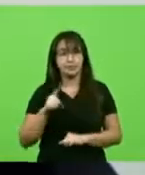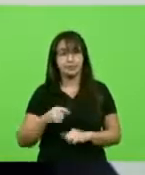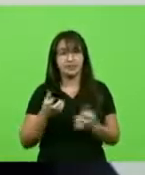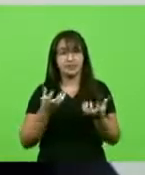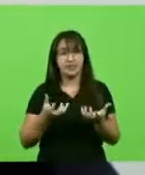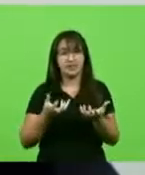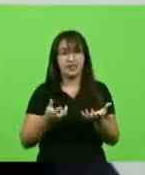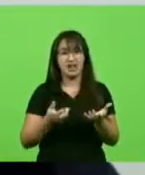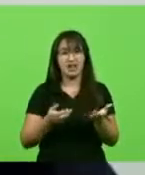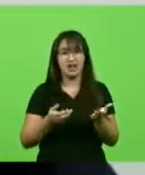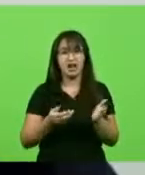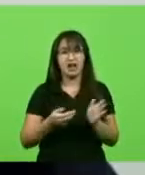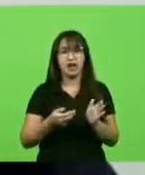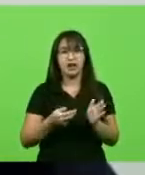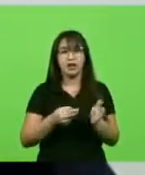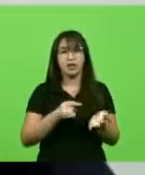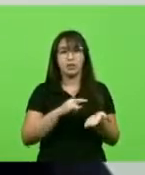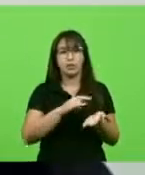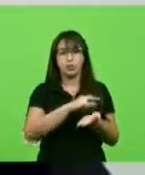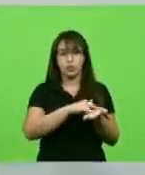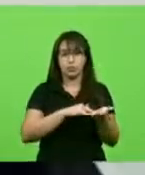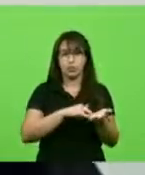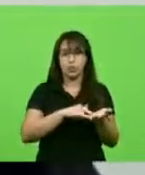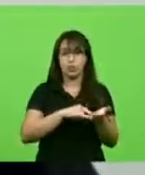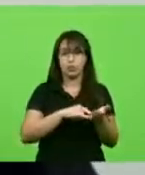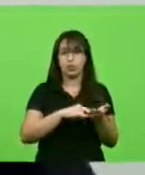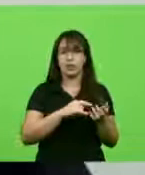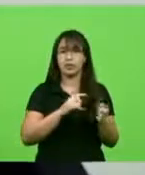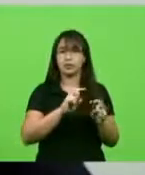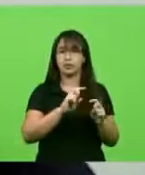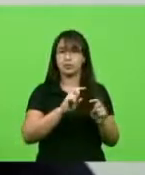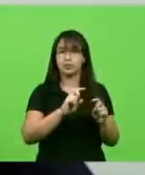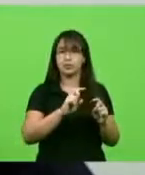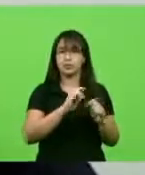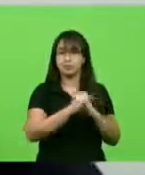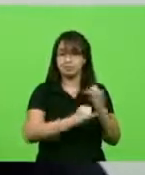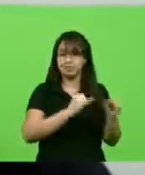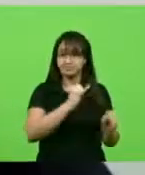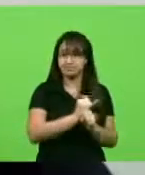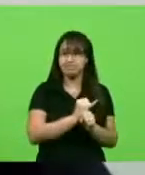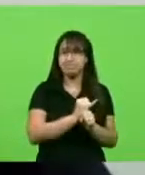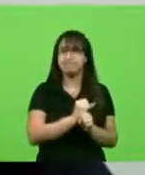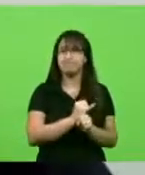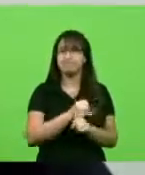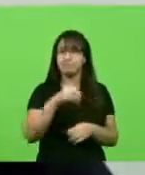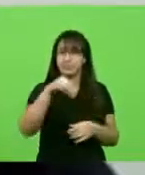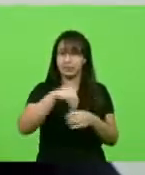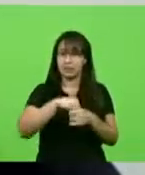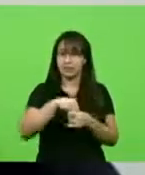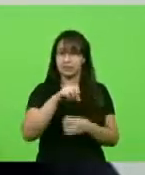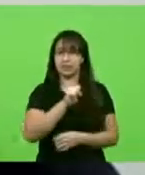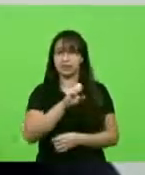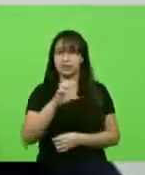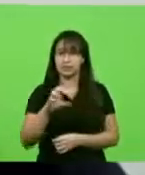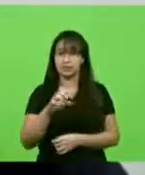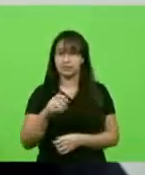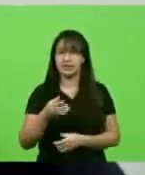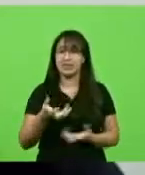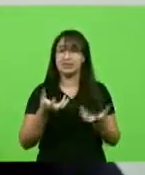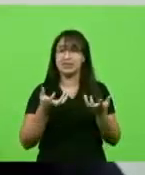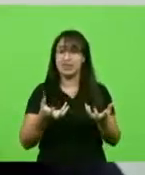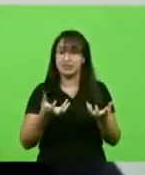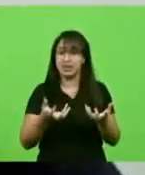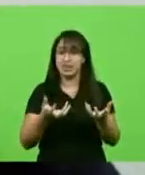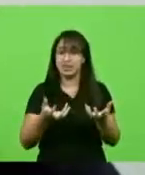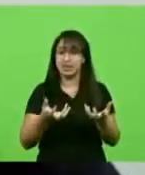nota fiscal eletrônica. Que além de facultativa para operações dentro de Santa Catarina, exige uma série